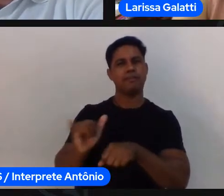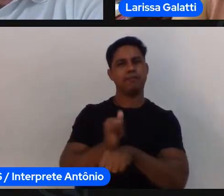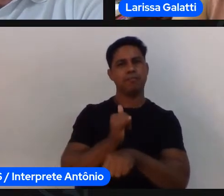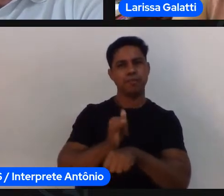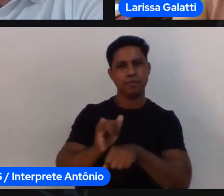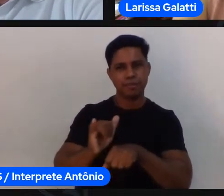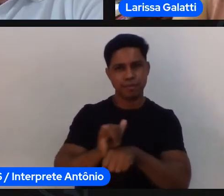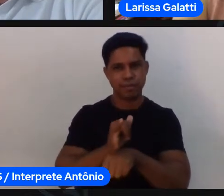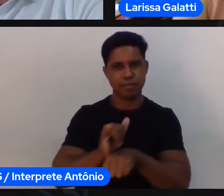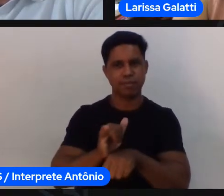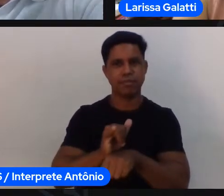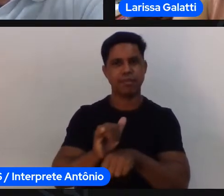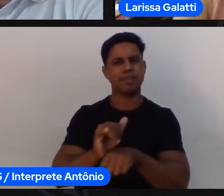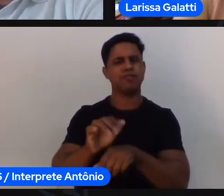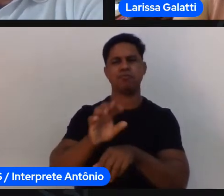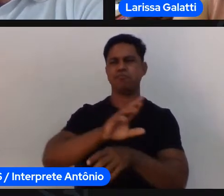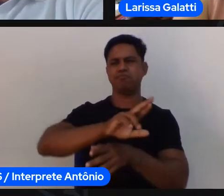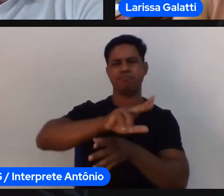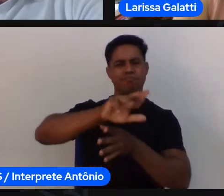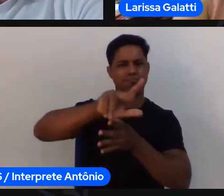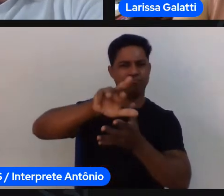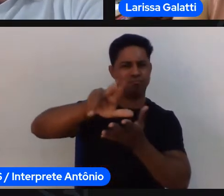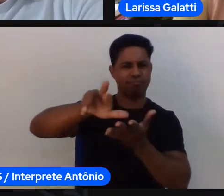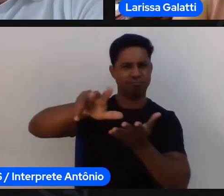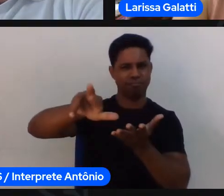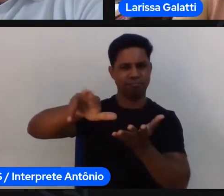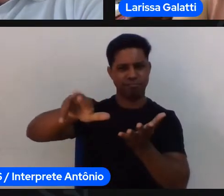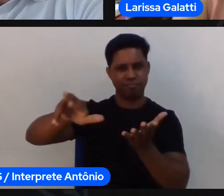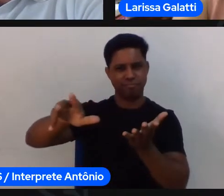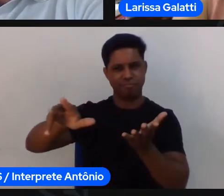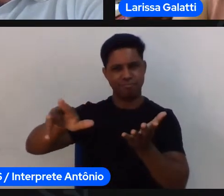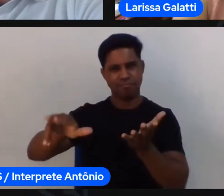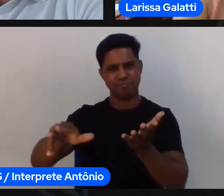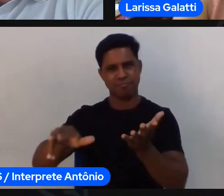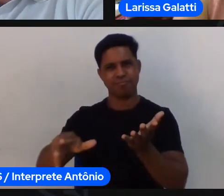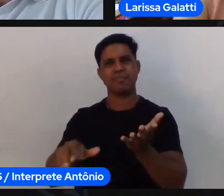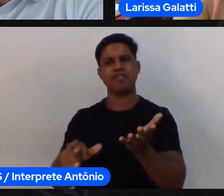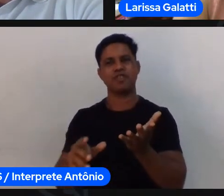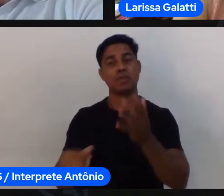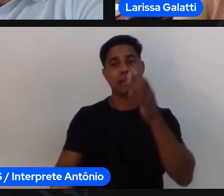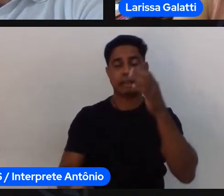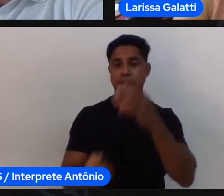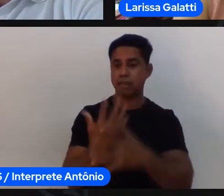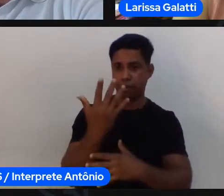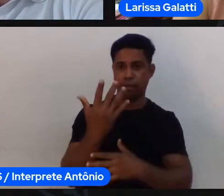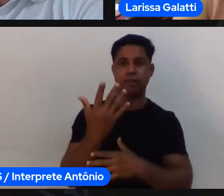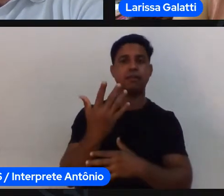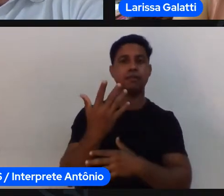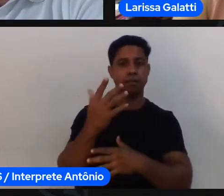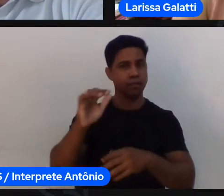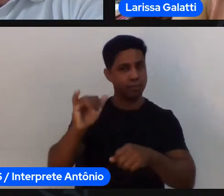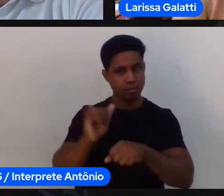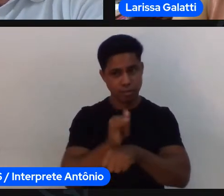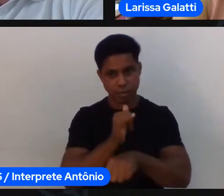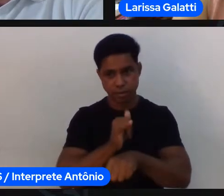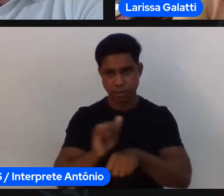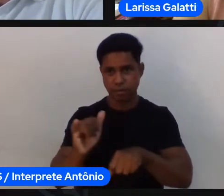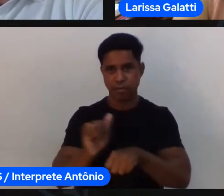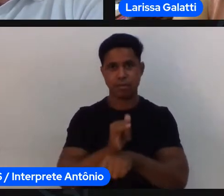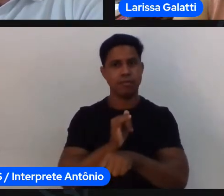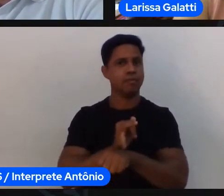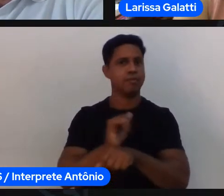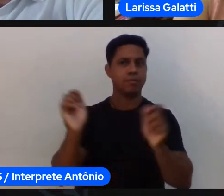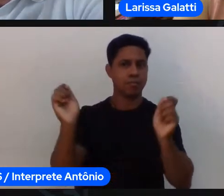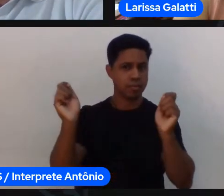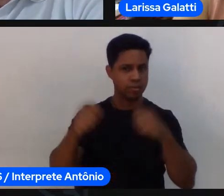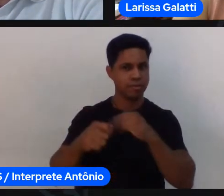todas essas questões que a gente tem que criar cada vez mais competências para poder desempenhar um papel